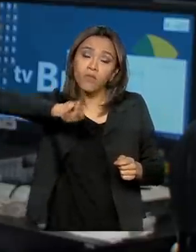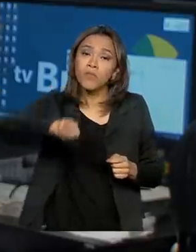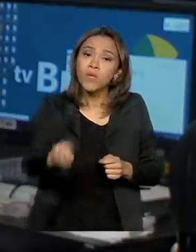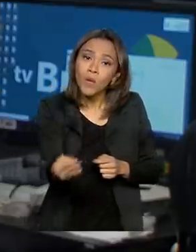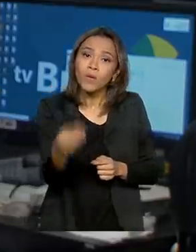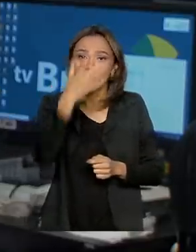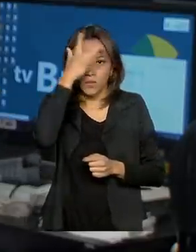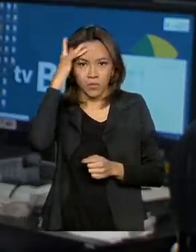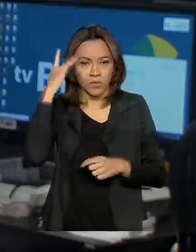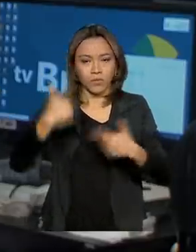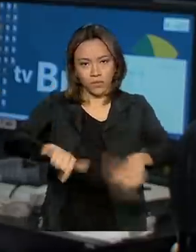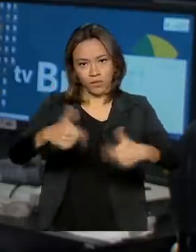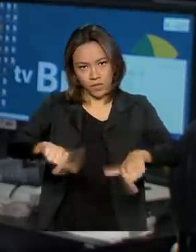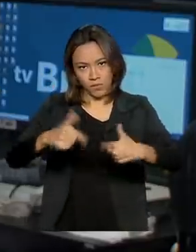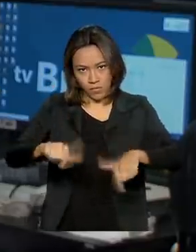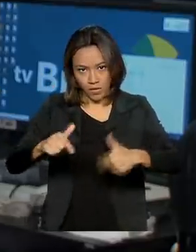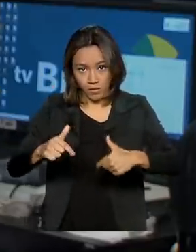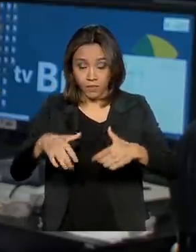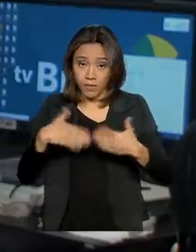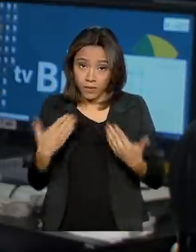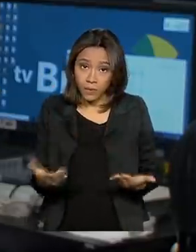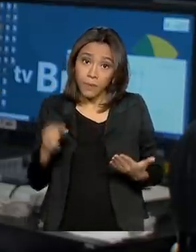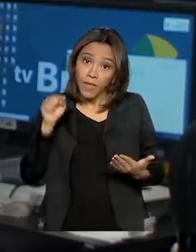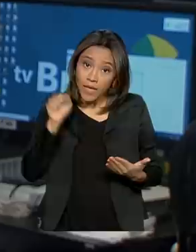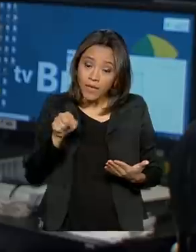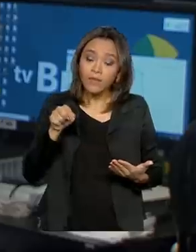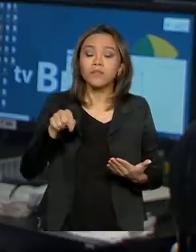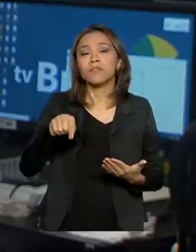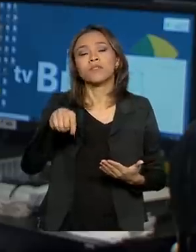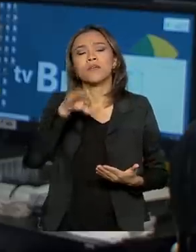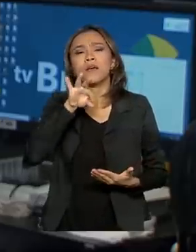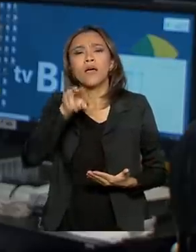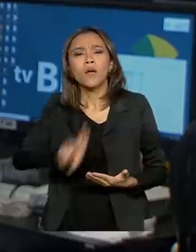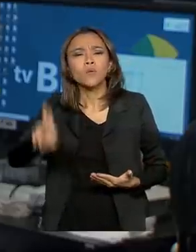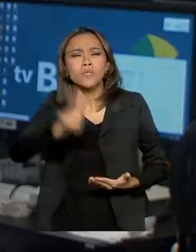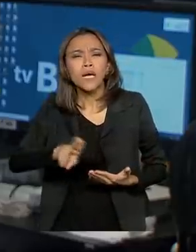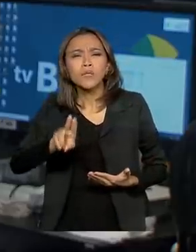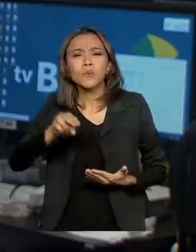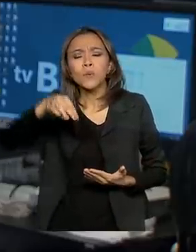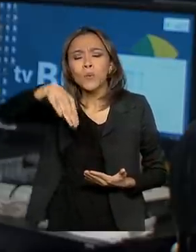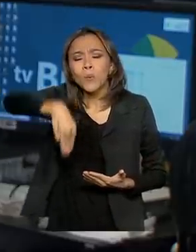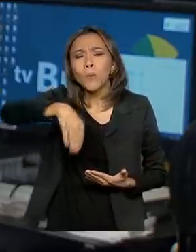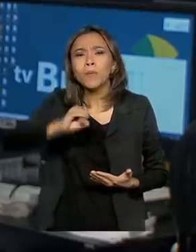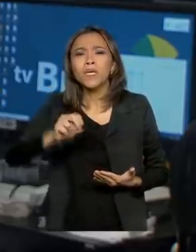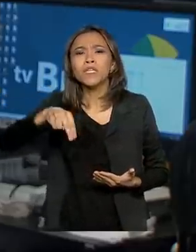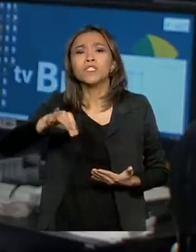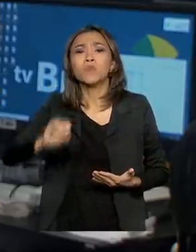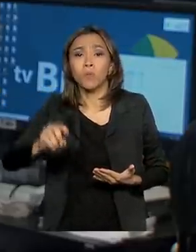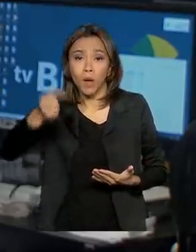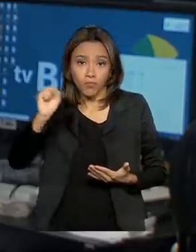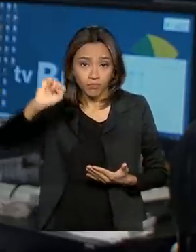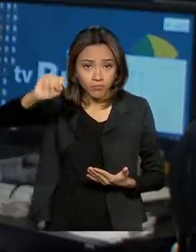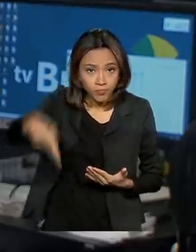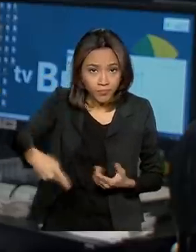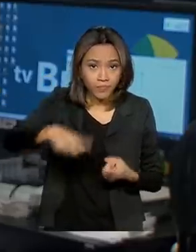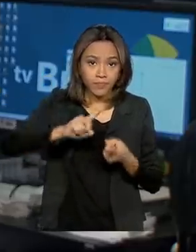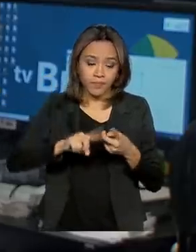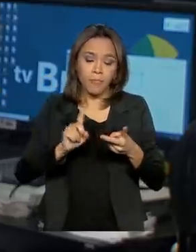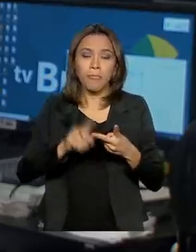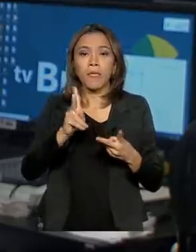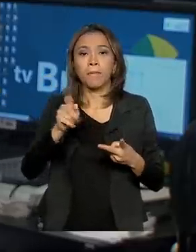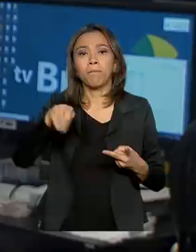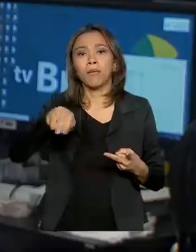segundo o DIESE. Além disso, ele é usado como valor mínimo para aposentadoria, pensão e